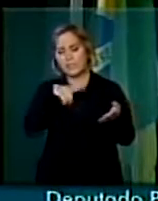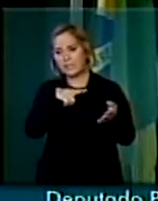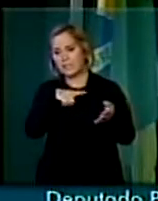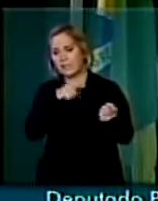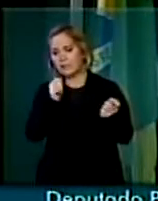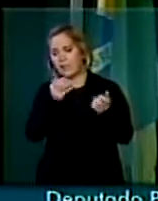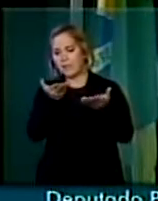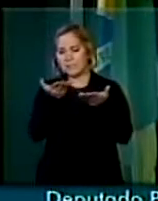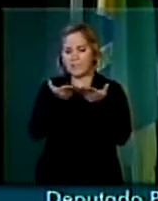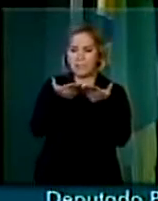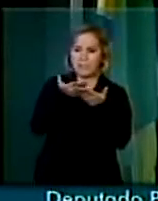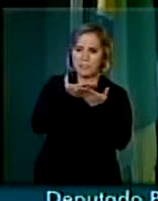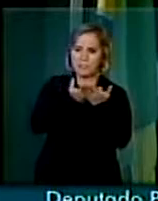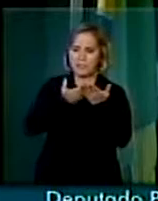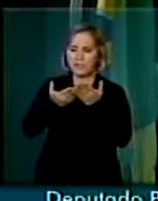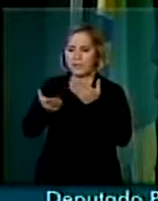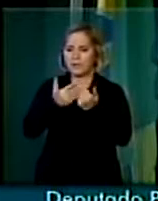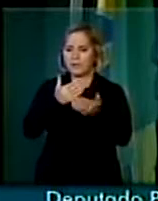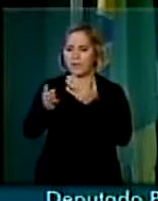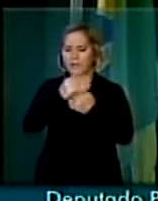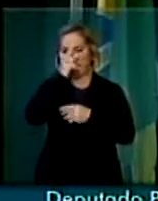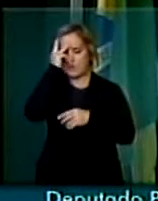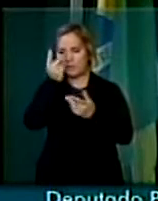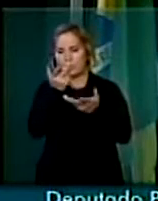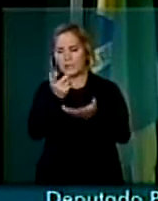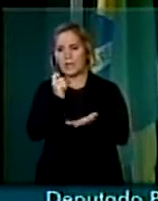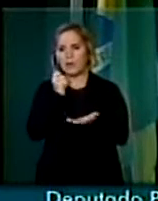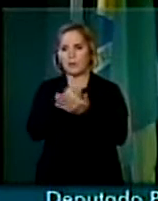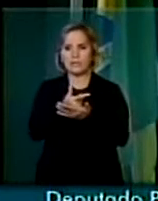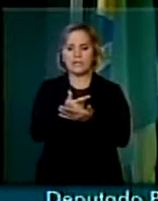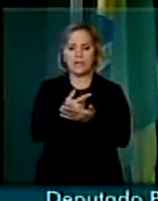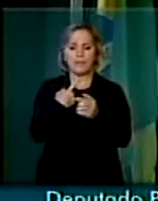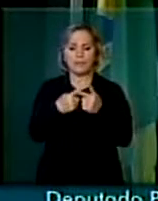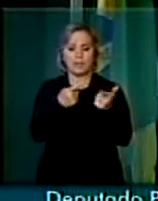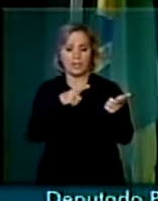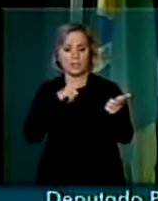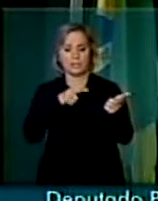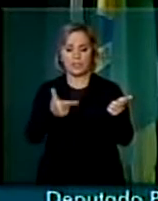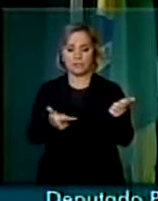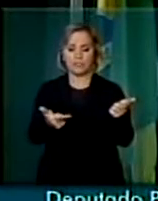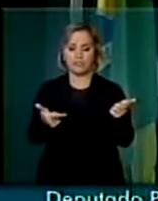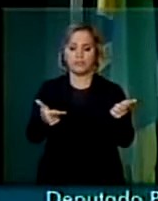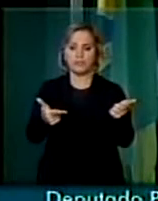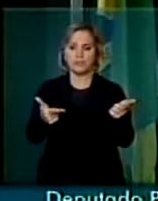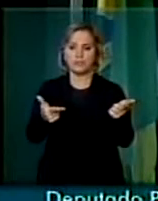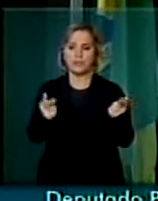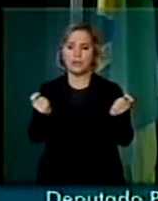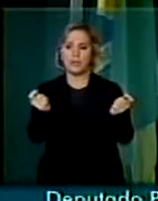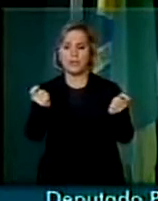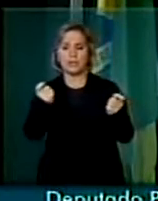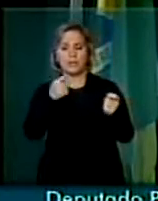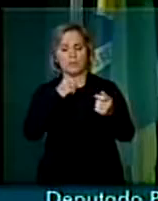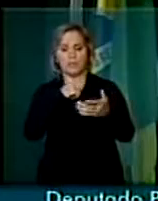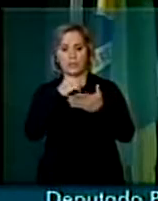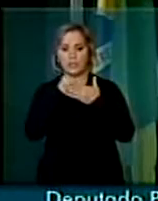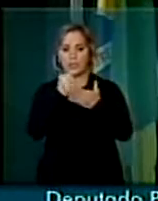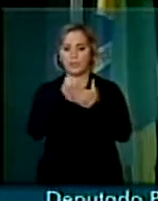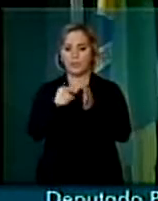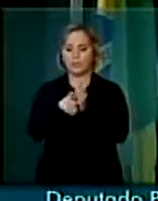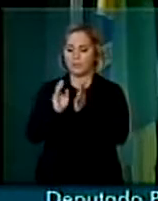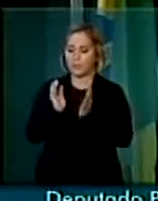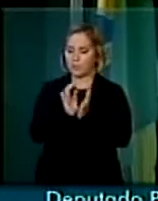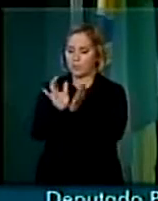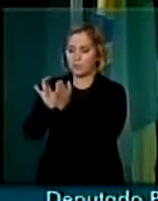que quem quer contratar o bico tem. Ele tem arma, ele pode pedir o apoio imediato para os seus